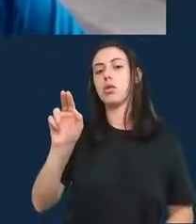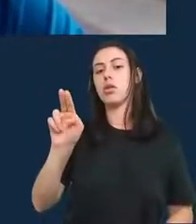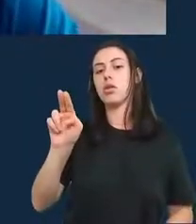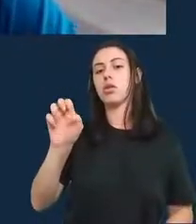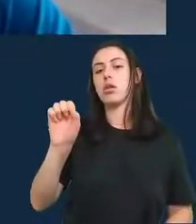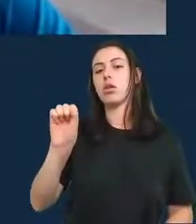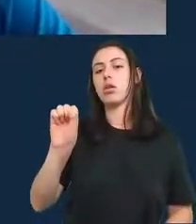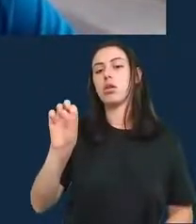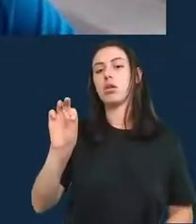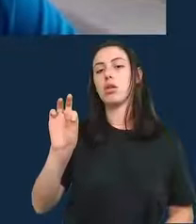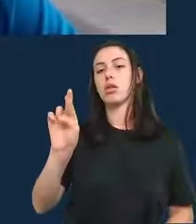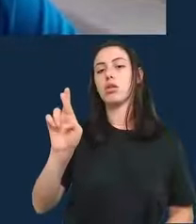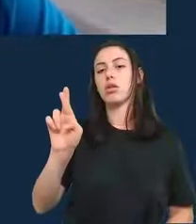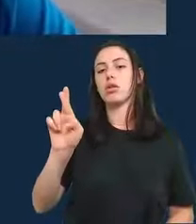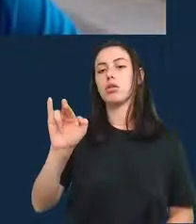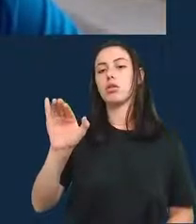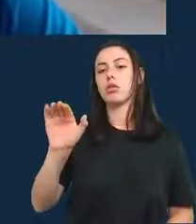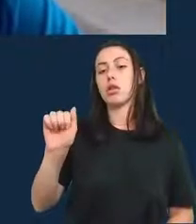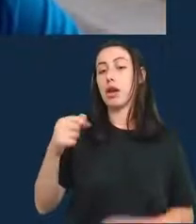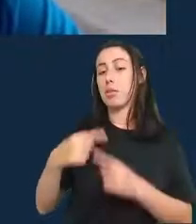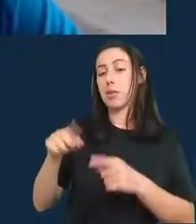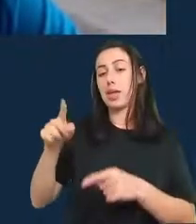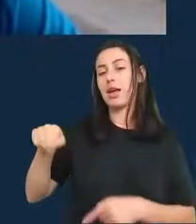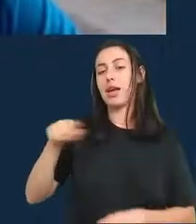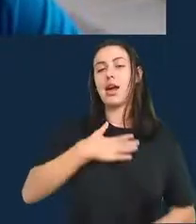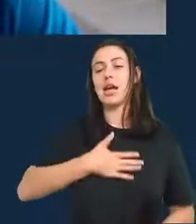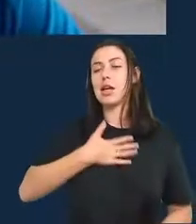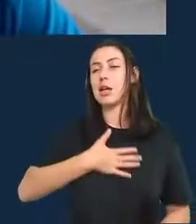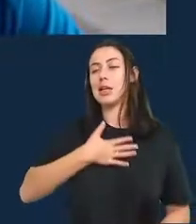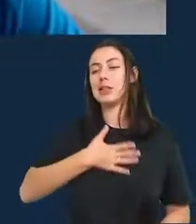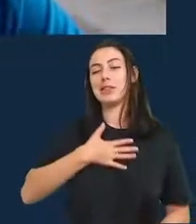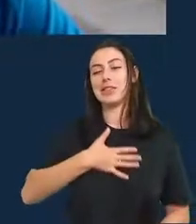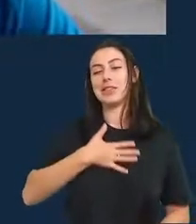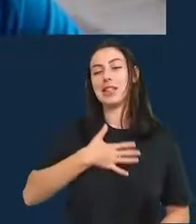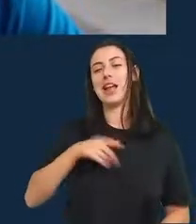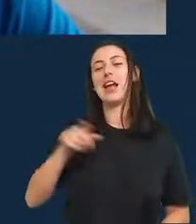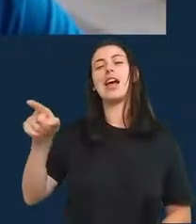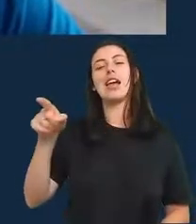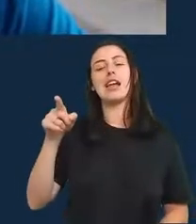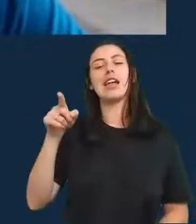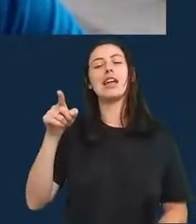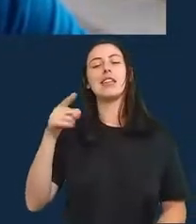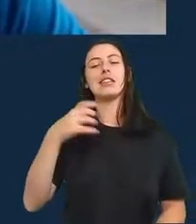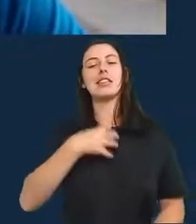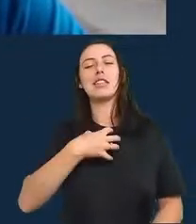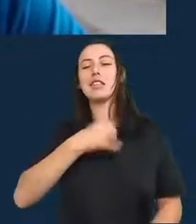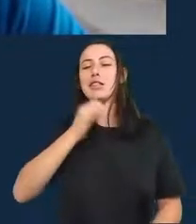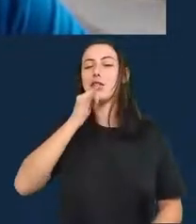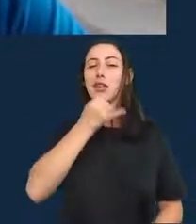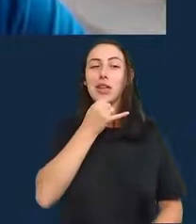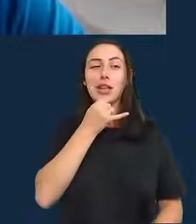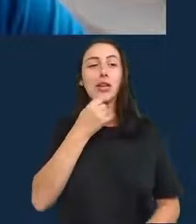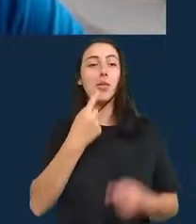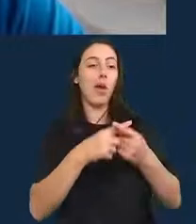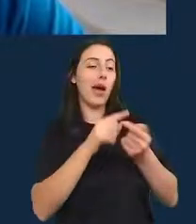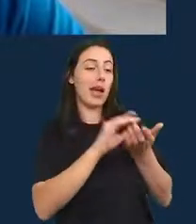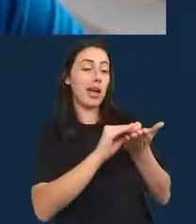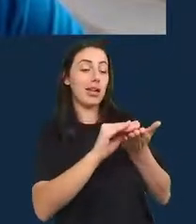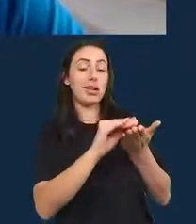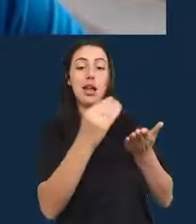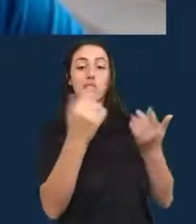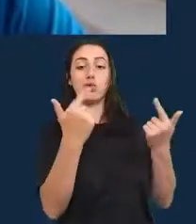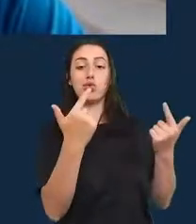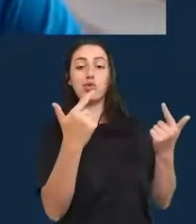porque eles gostaram, eles ficaram muito chateados quando os seus dados não foram atualizados como deveriam ser, então, eu acho que